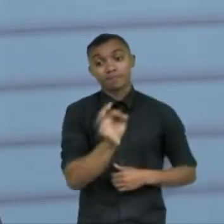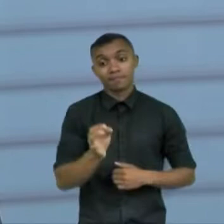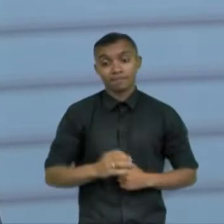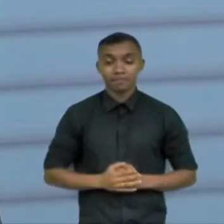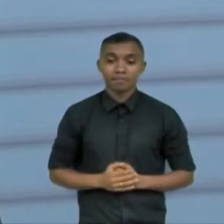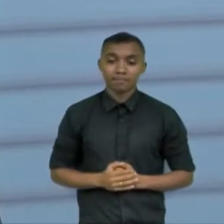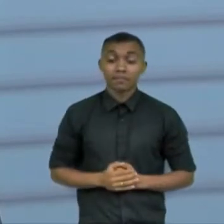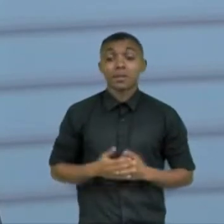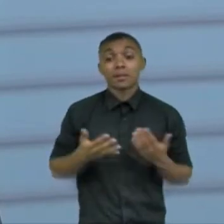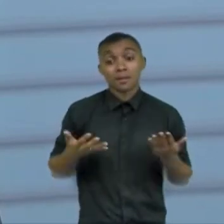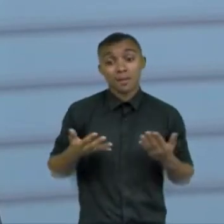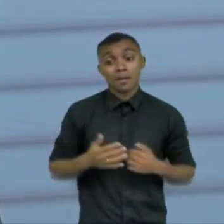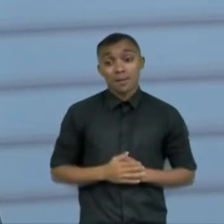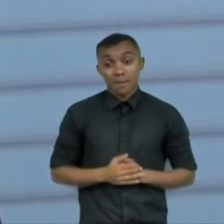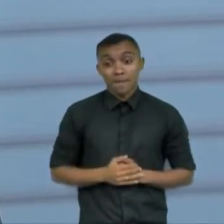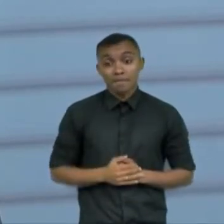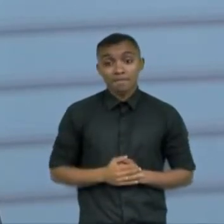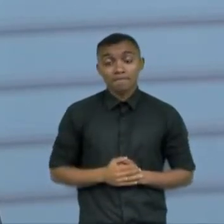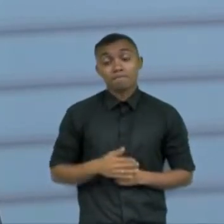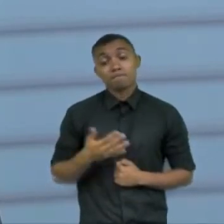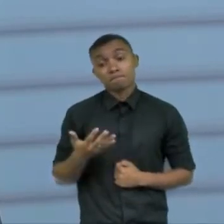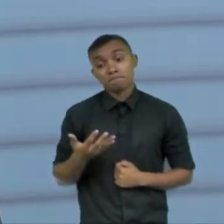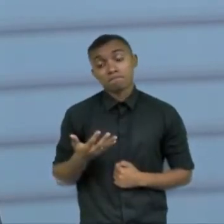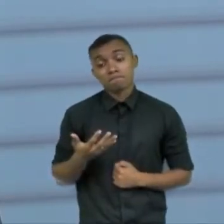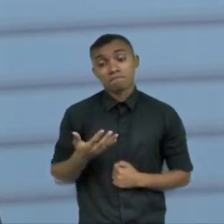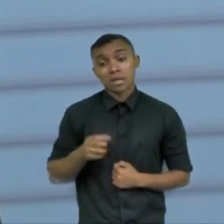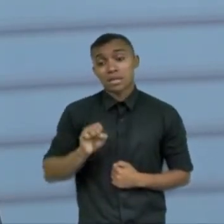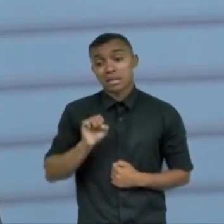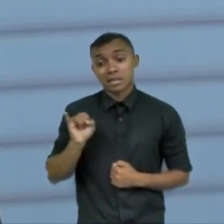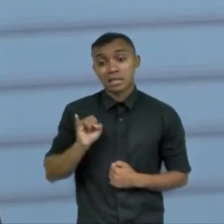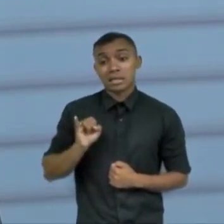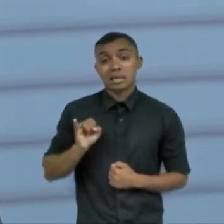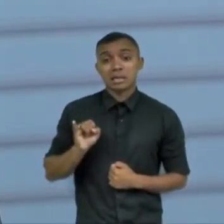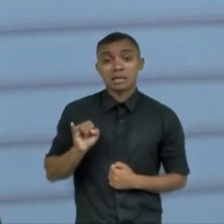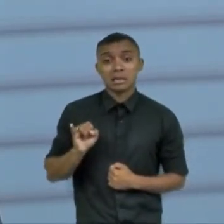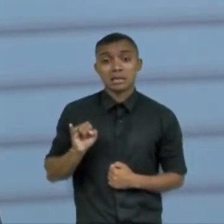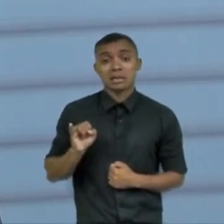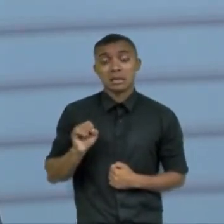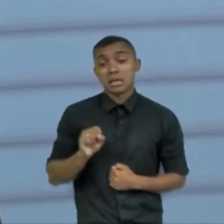e não sei se teve alguma questão